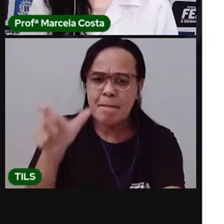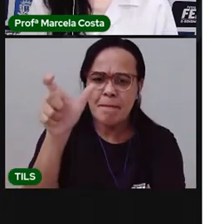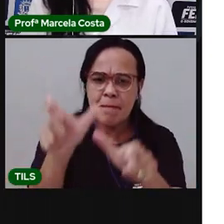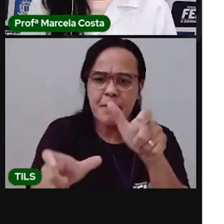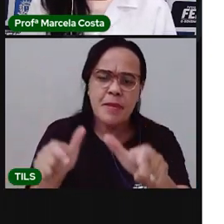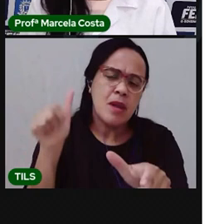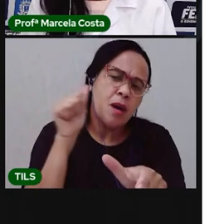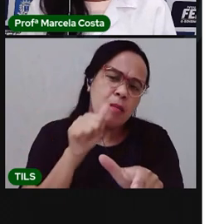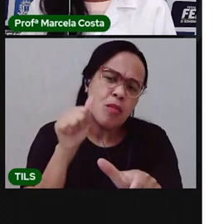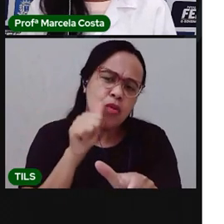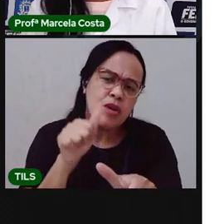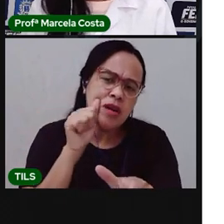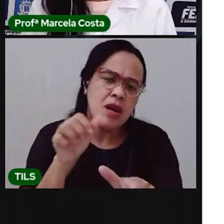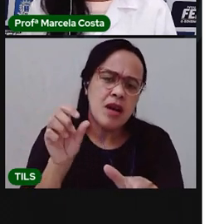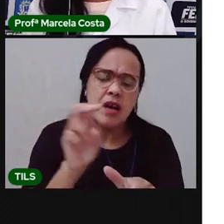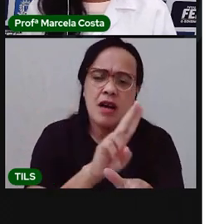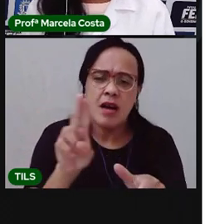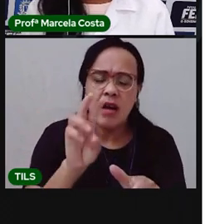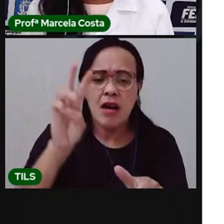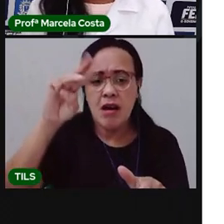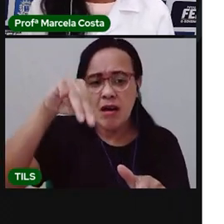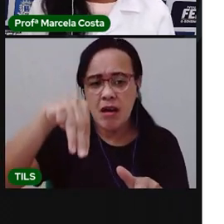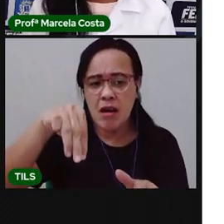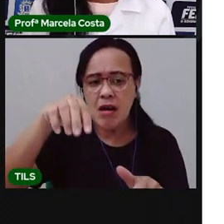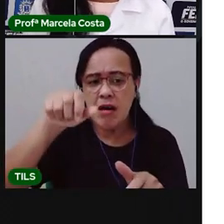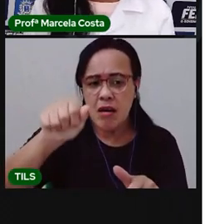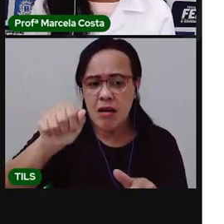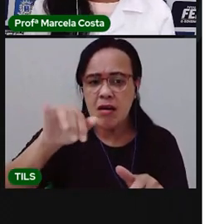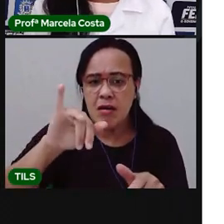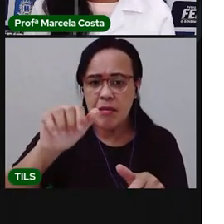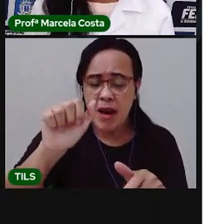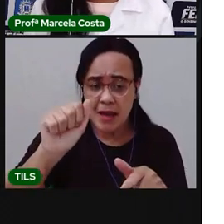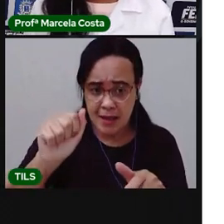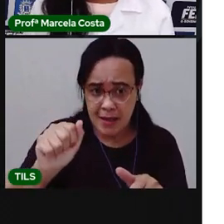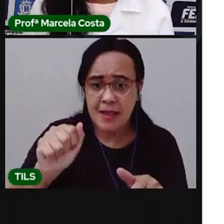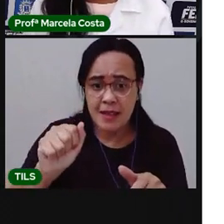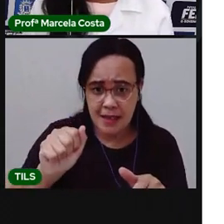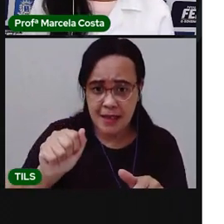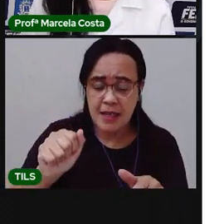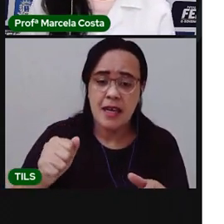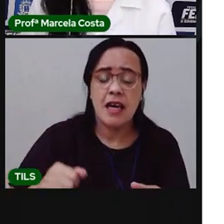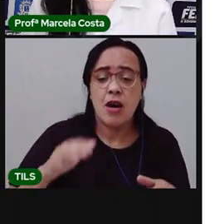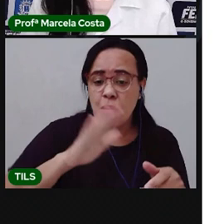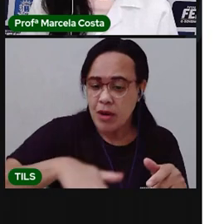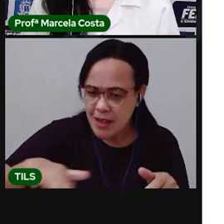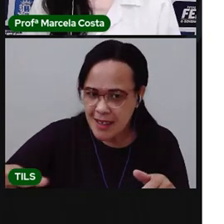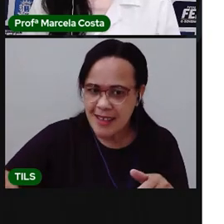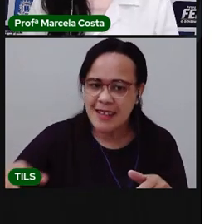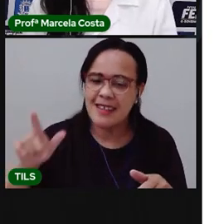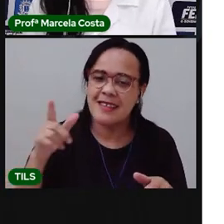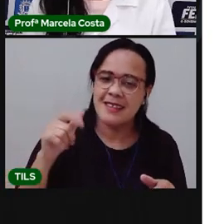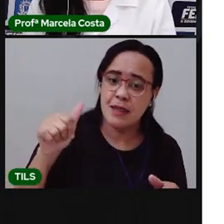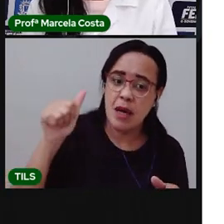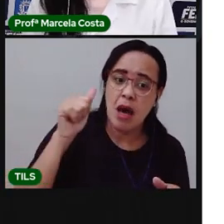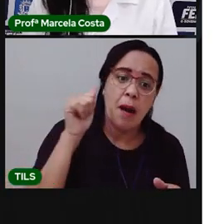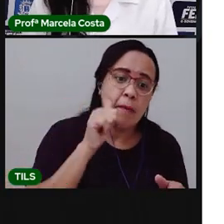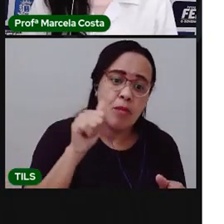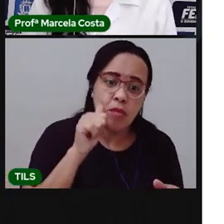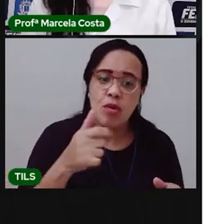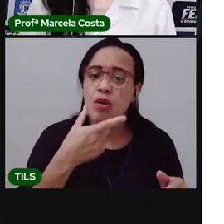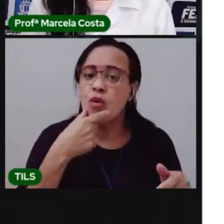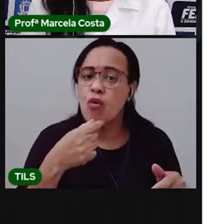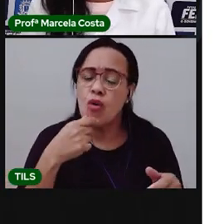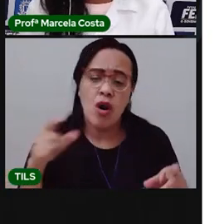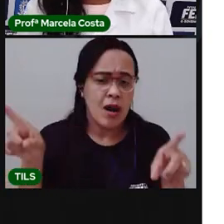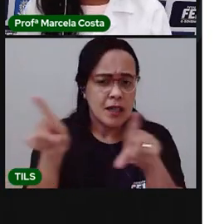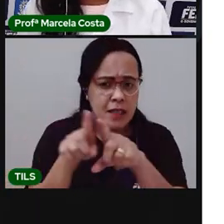Maria, cada hora fala o nome de uma criança. Mas fala de um problema.